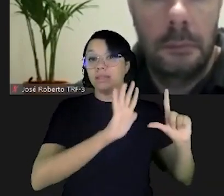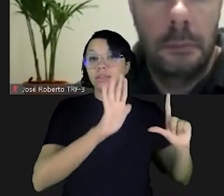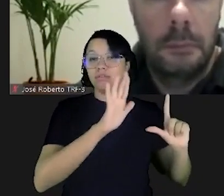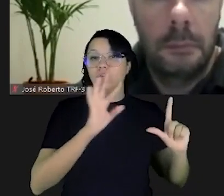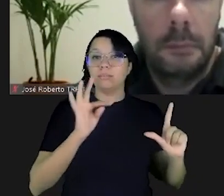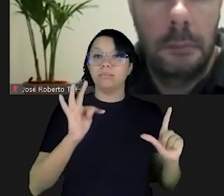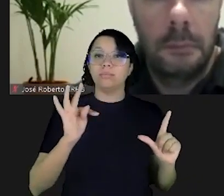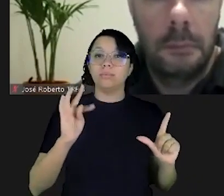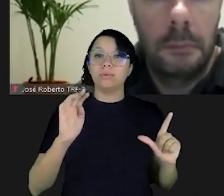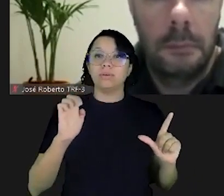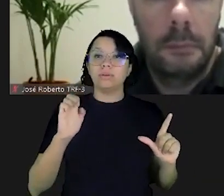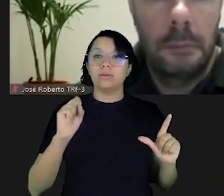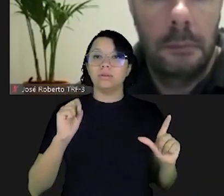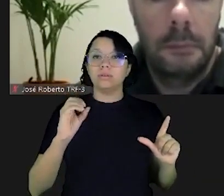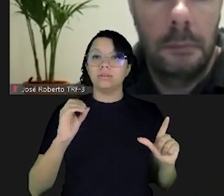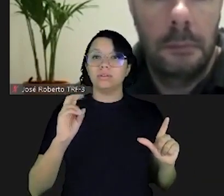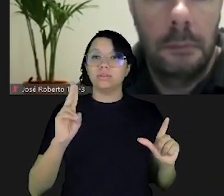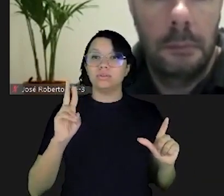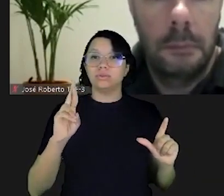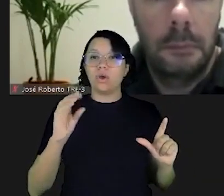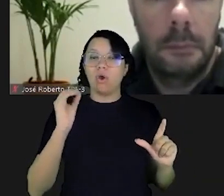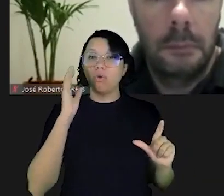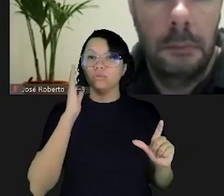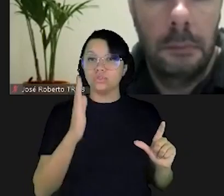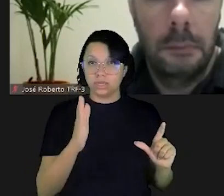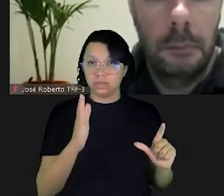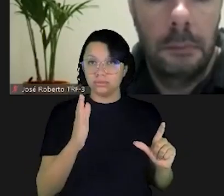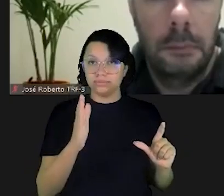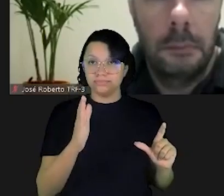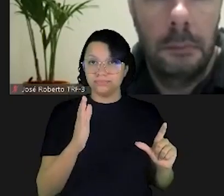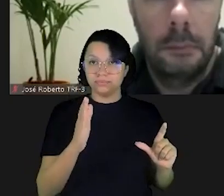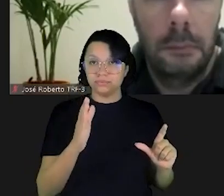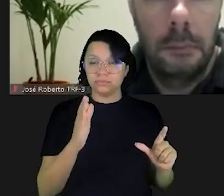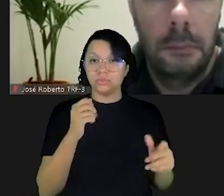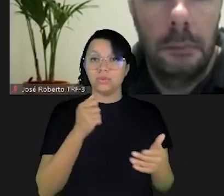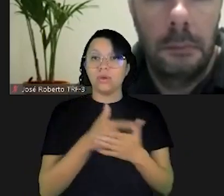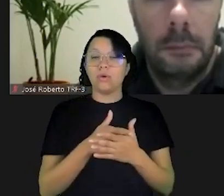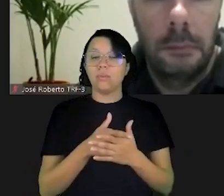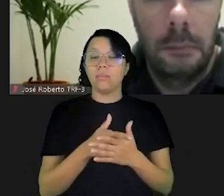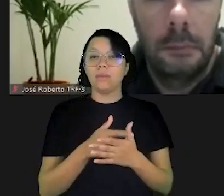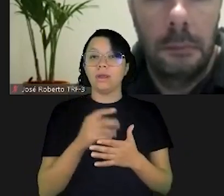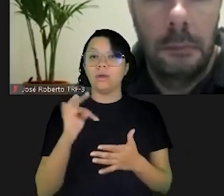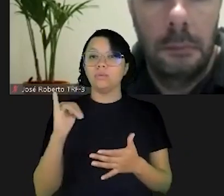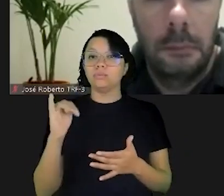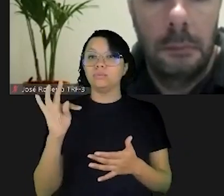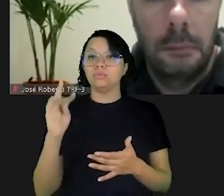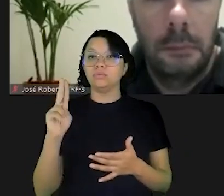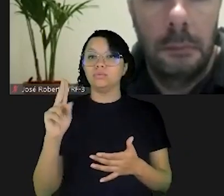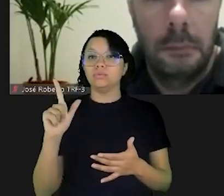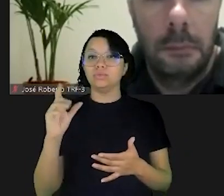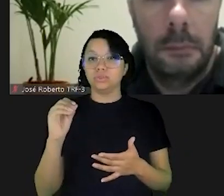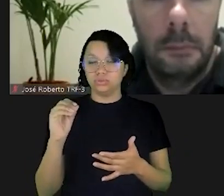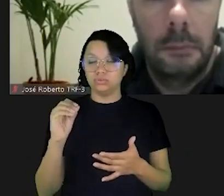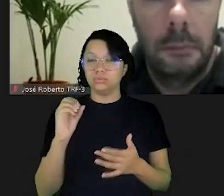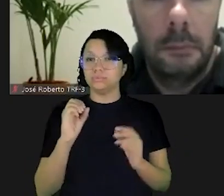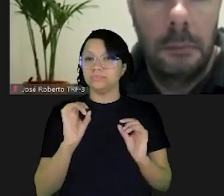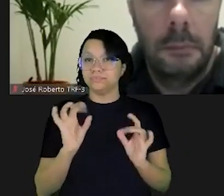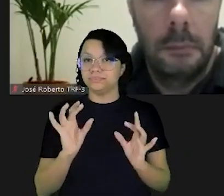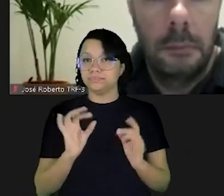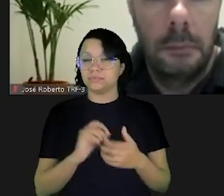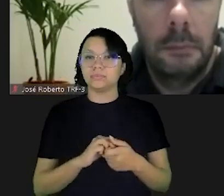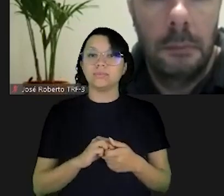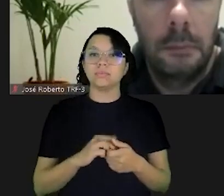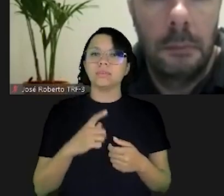pessoa fala ah, eu vou comprar um tesouro direto não você vai comprar um título público por meio do tesouro direto tesouro direto é uma plataforma de compra e venda